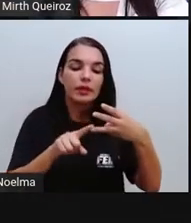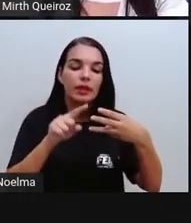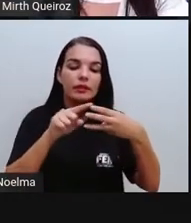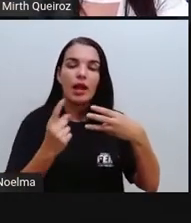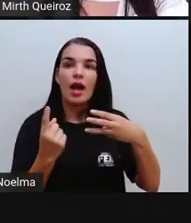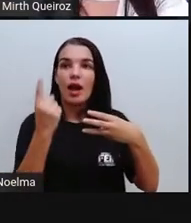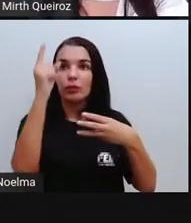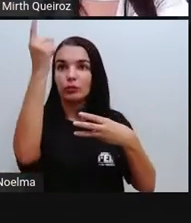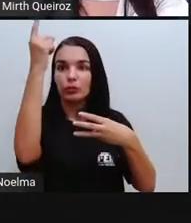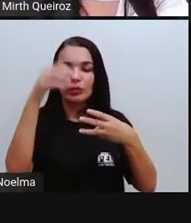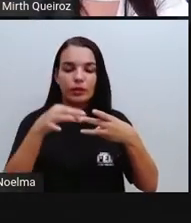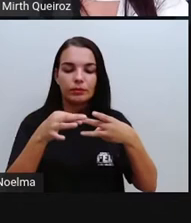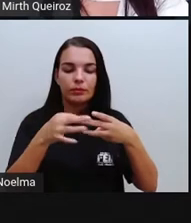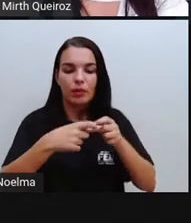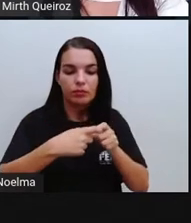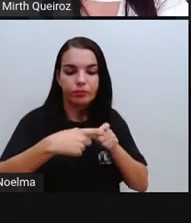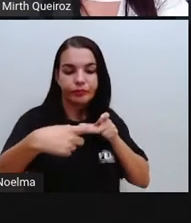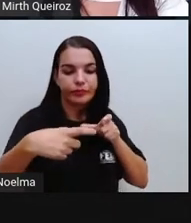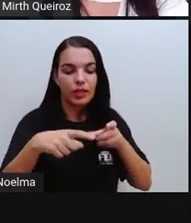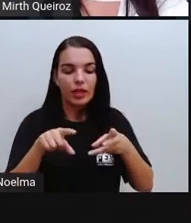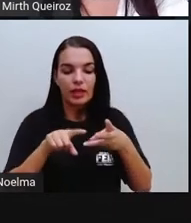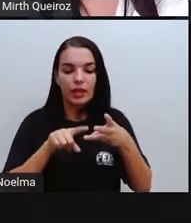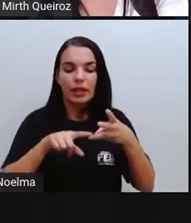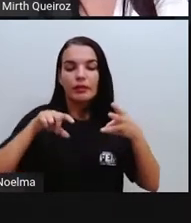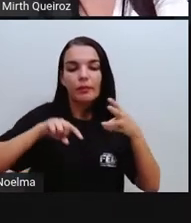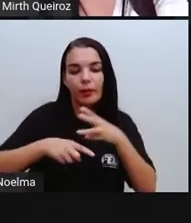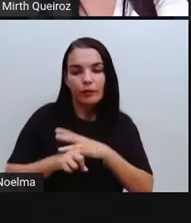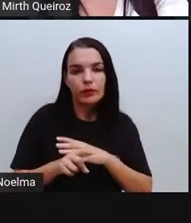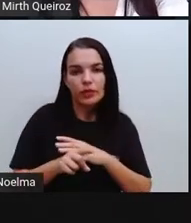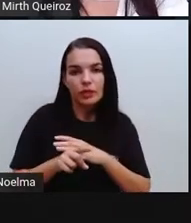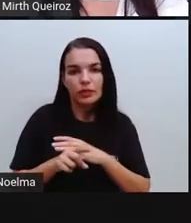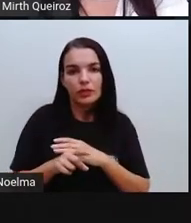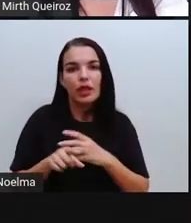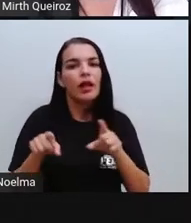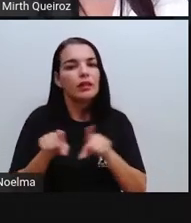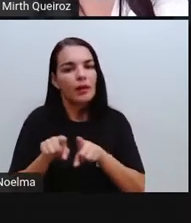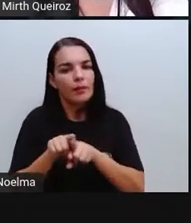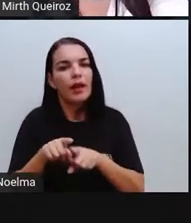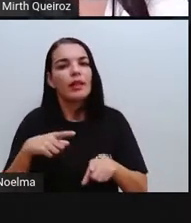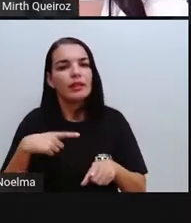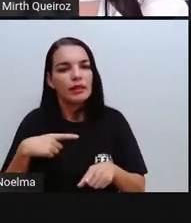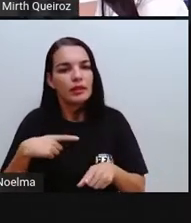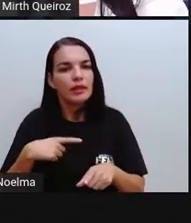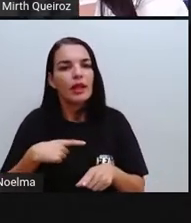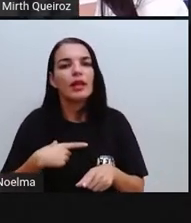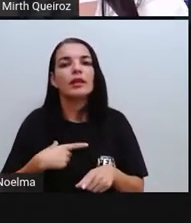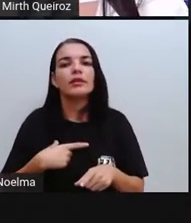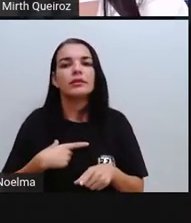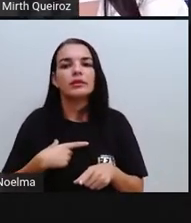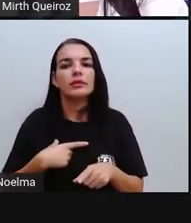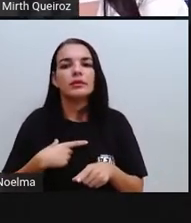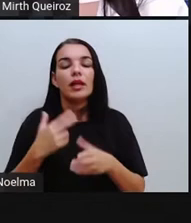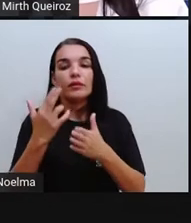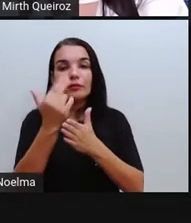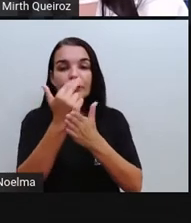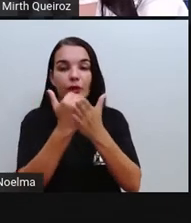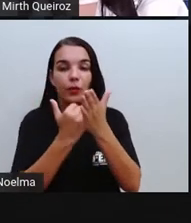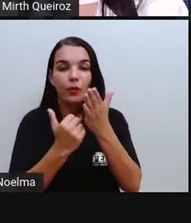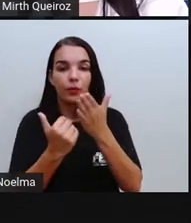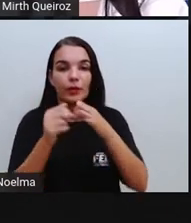largura e tem profundidade. E também são classificadas como figuras